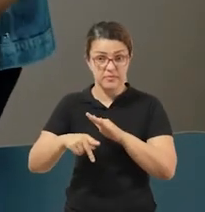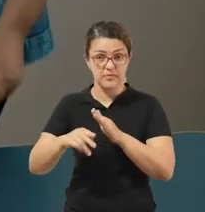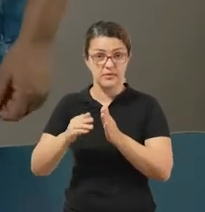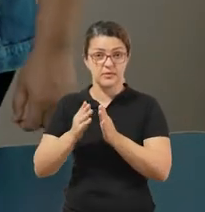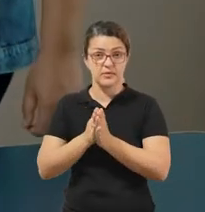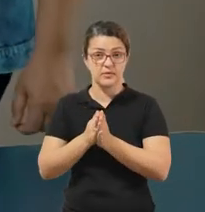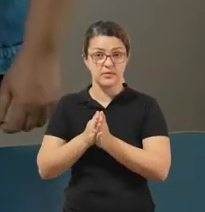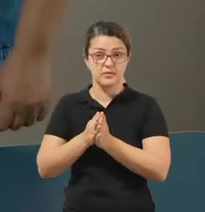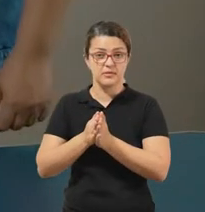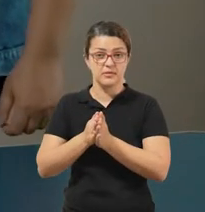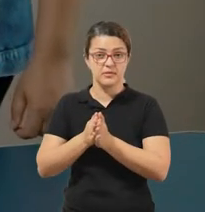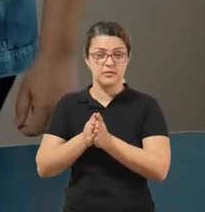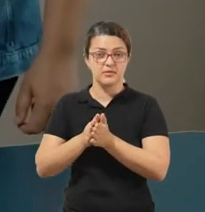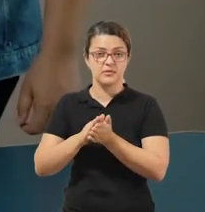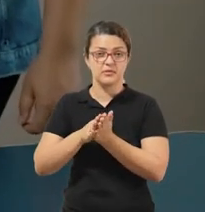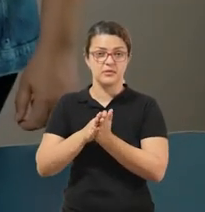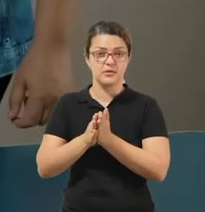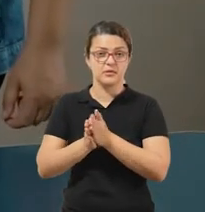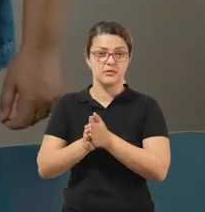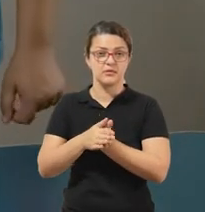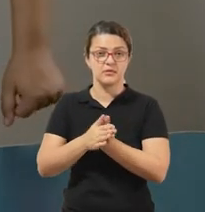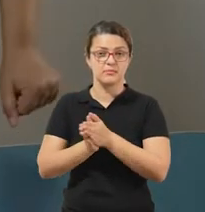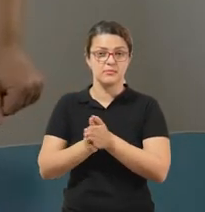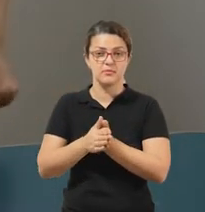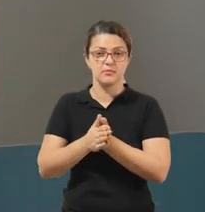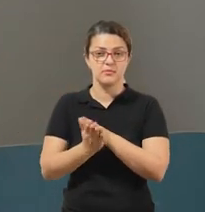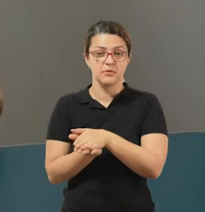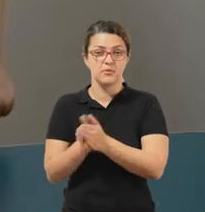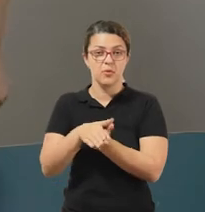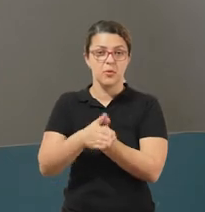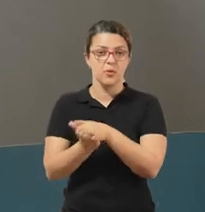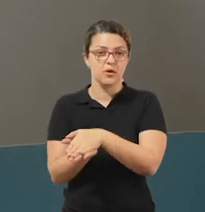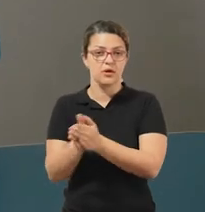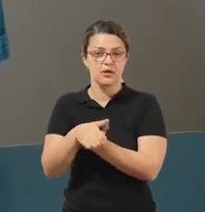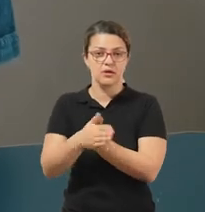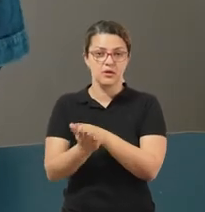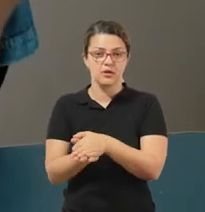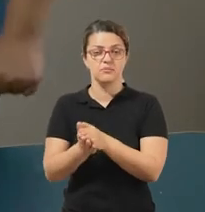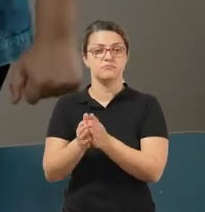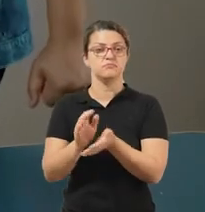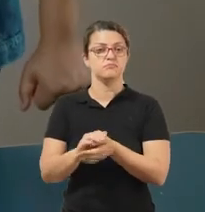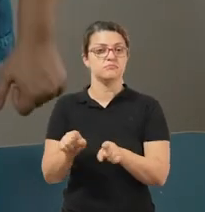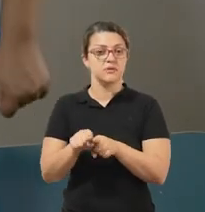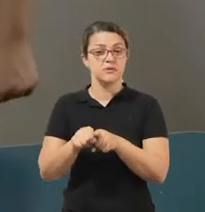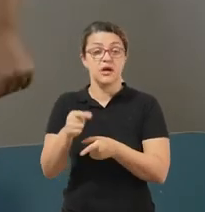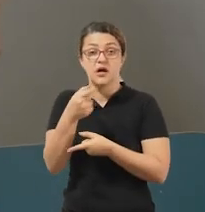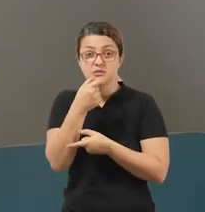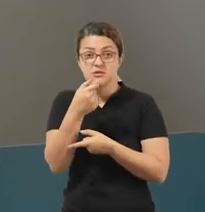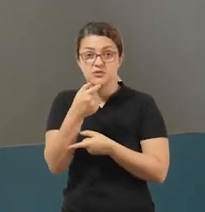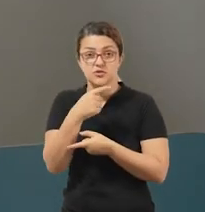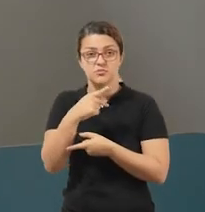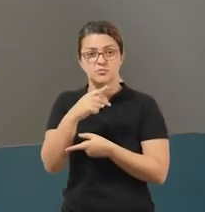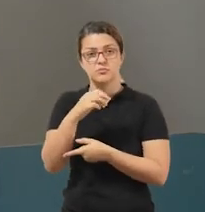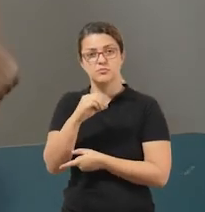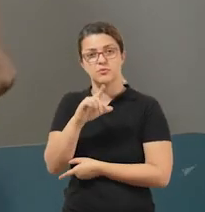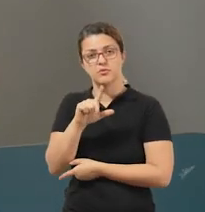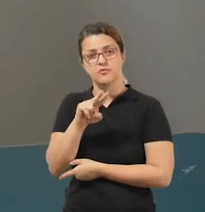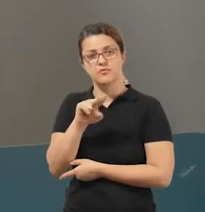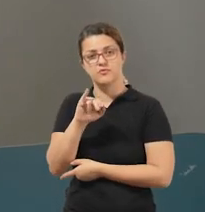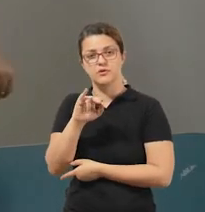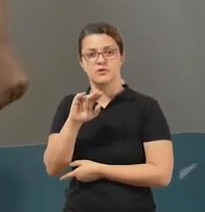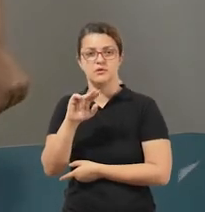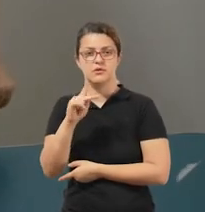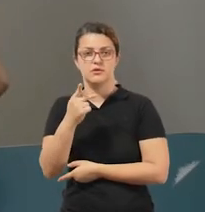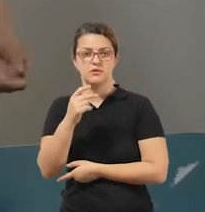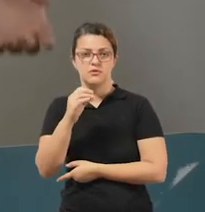a tapioca, o biscoito de polvilho e o sagu. Algumas das coisas que nós podemos